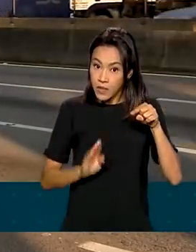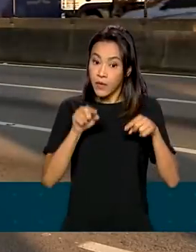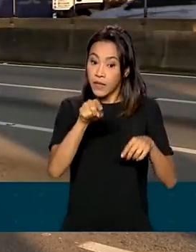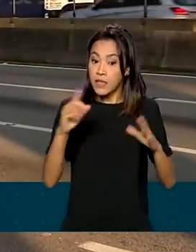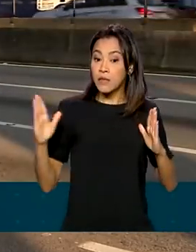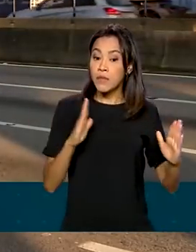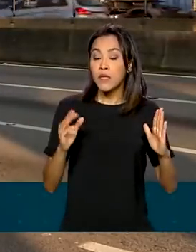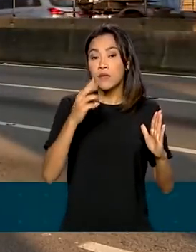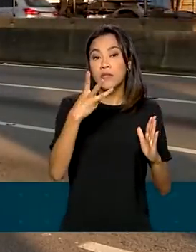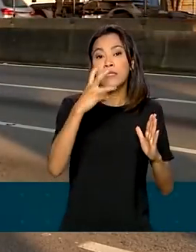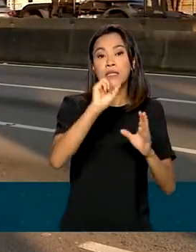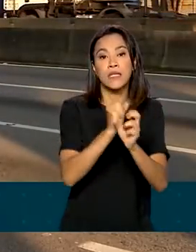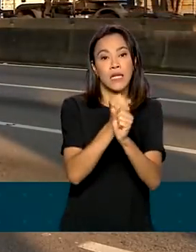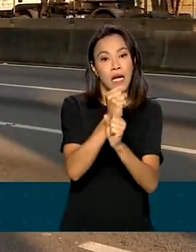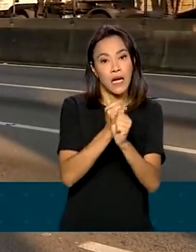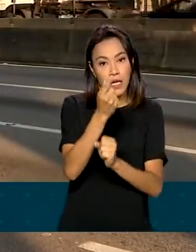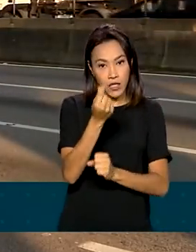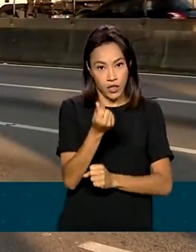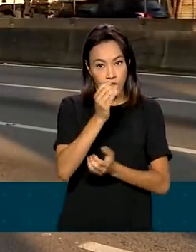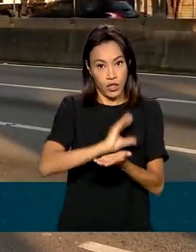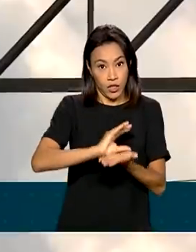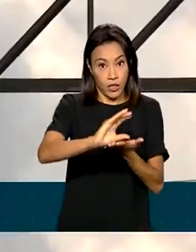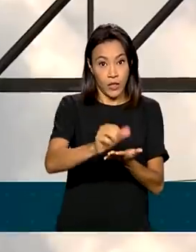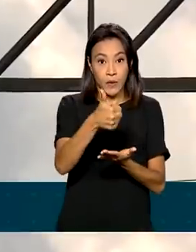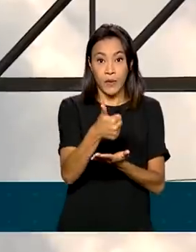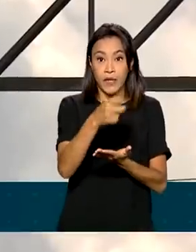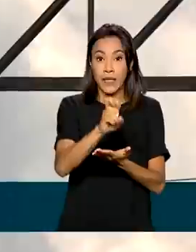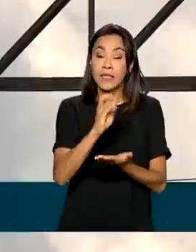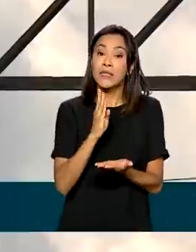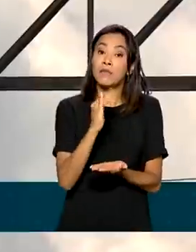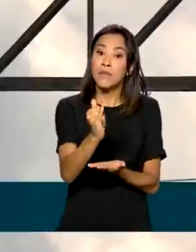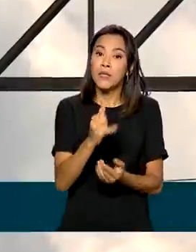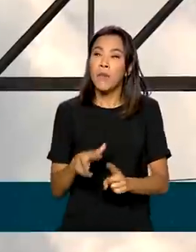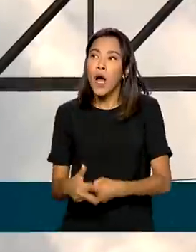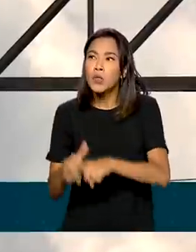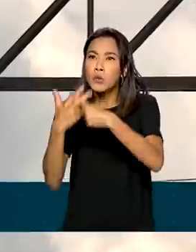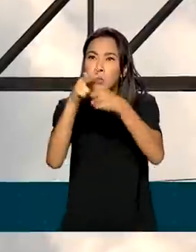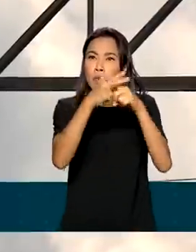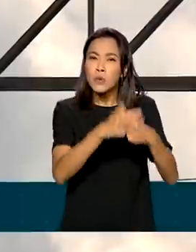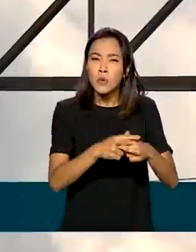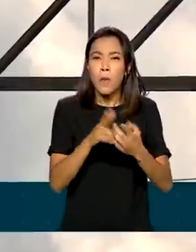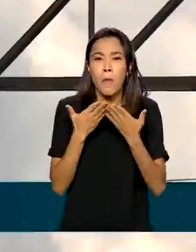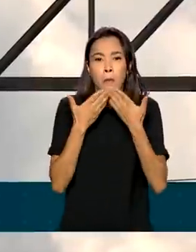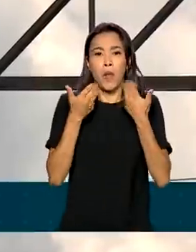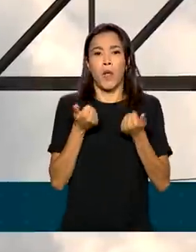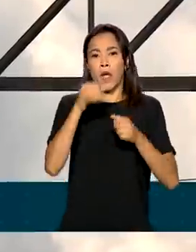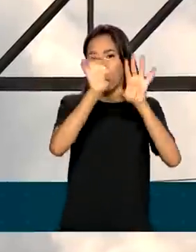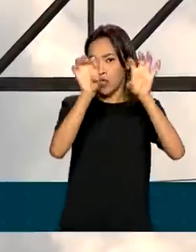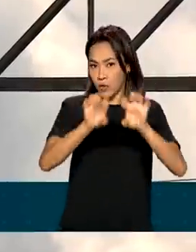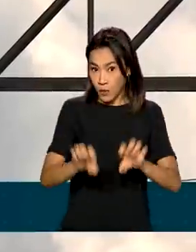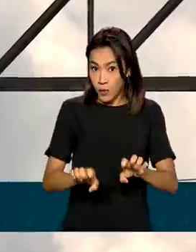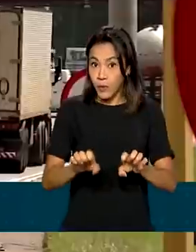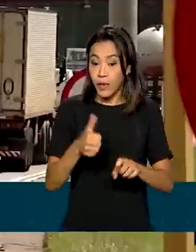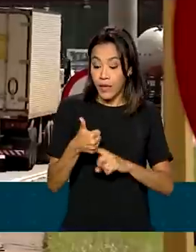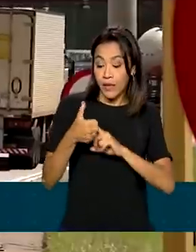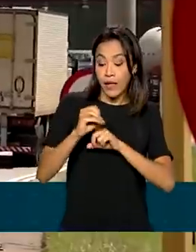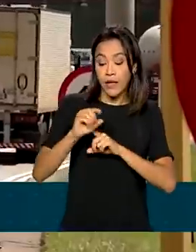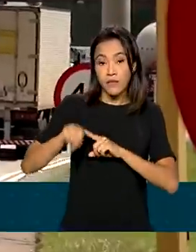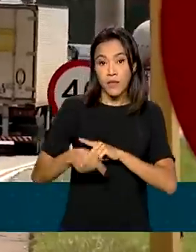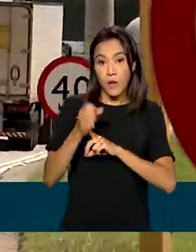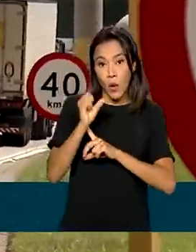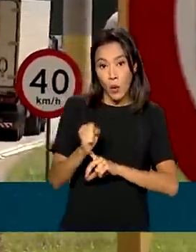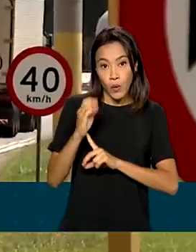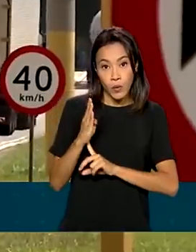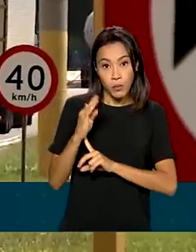concessionária deve aplicar R$ 15 bilhões na modernização das duas rodovias e destinar R 10,8 bilhões